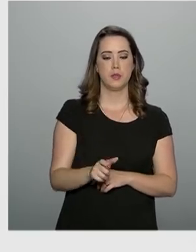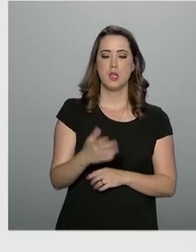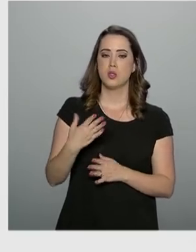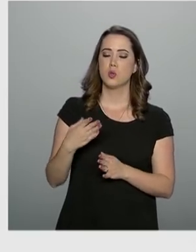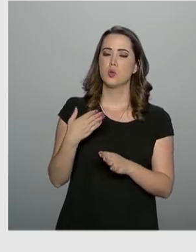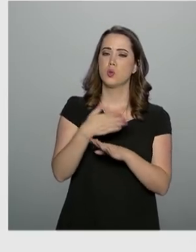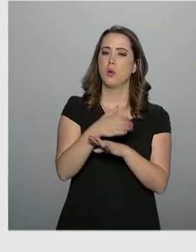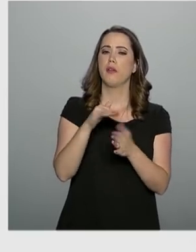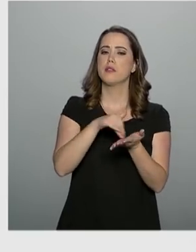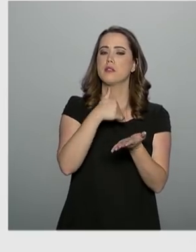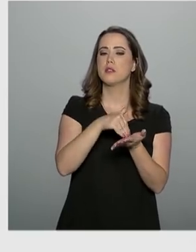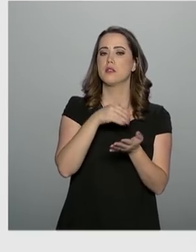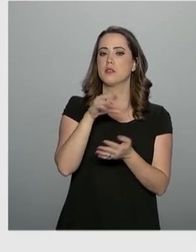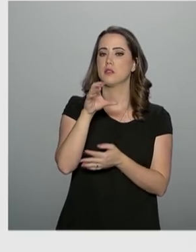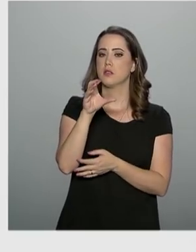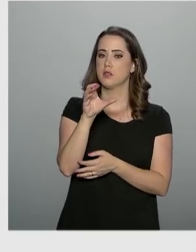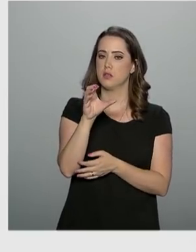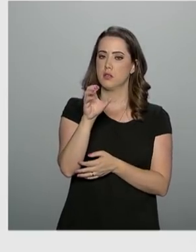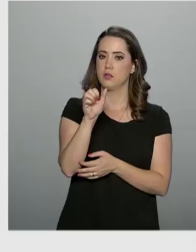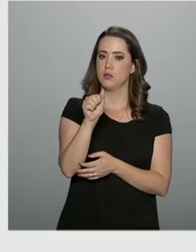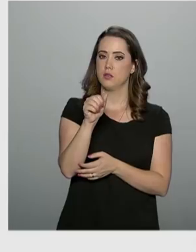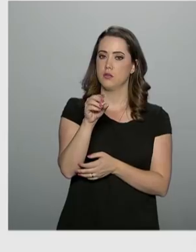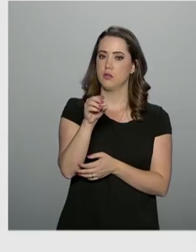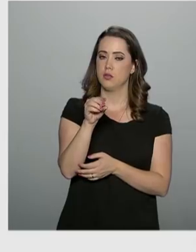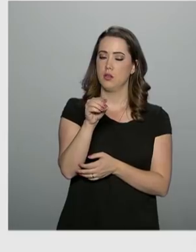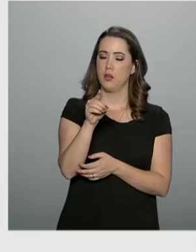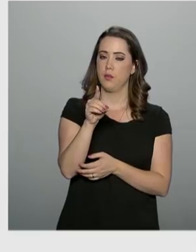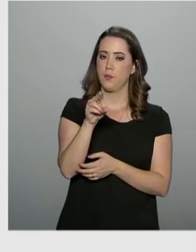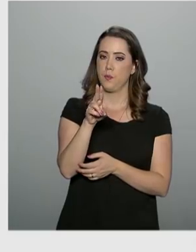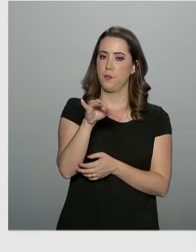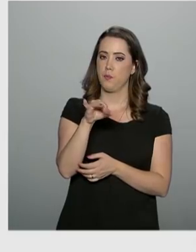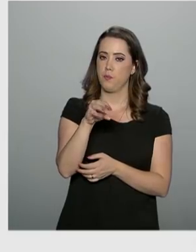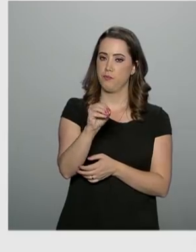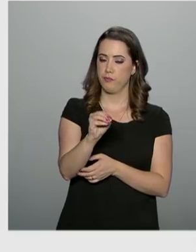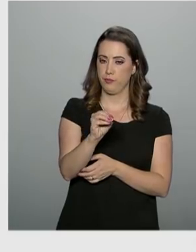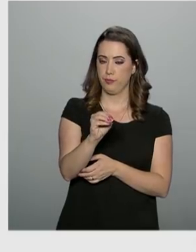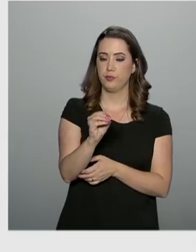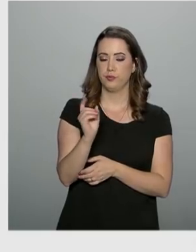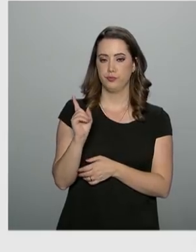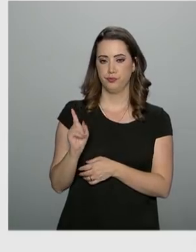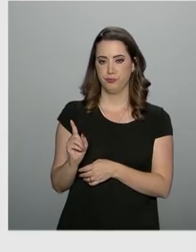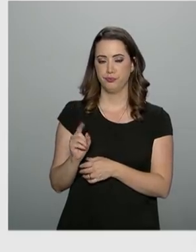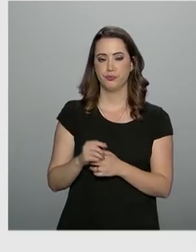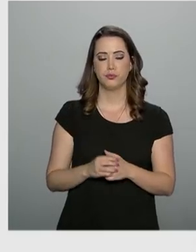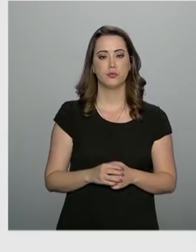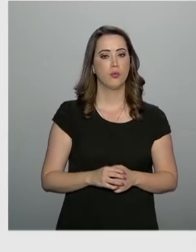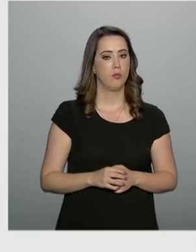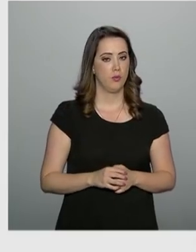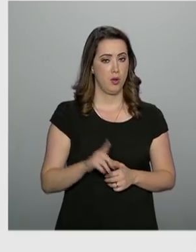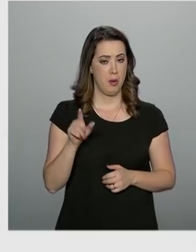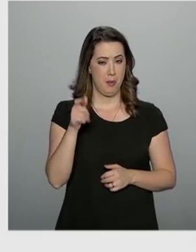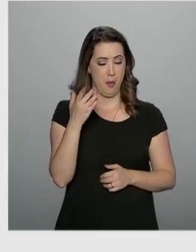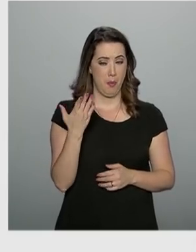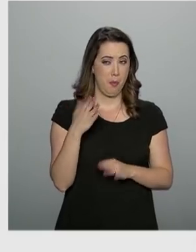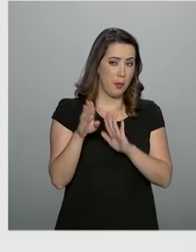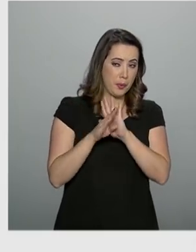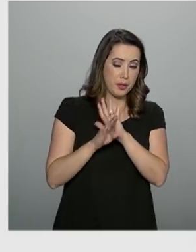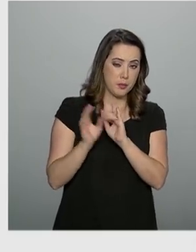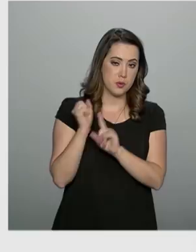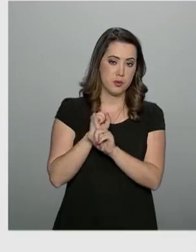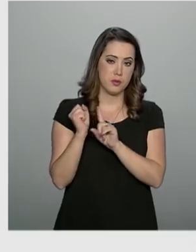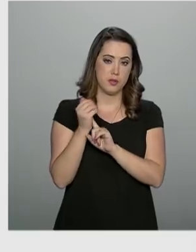em situação de vulnerabilidade socioeconômica que estejam inscritos no Cadastro Único para Programas